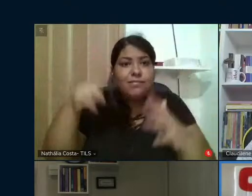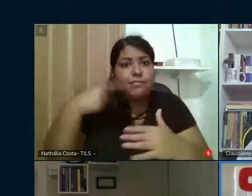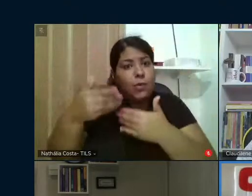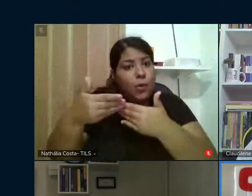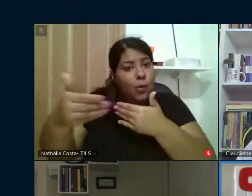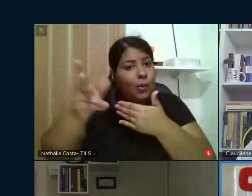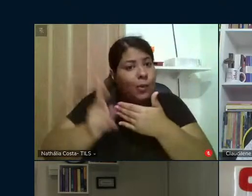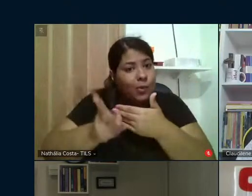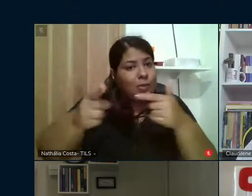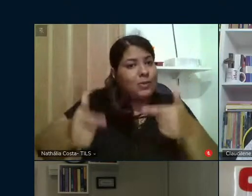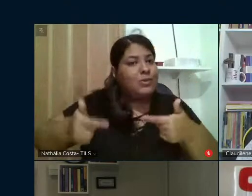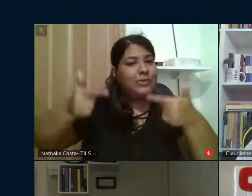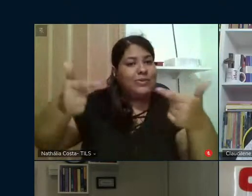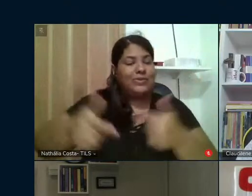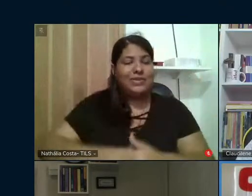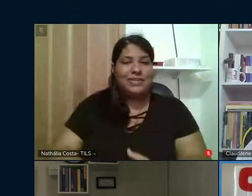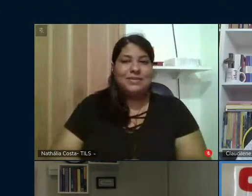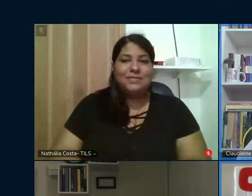firmes na luta.